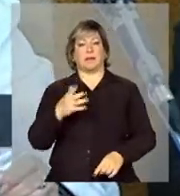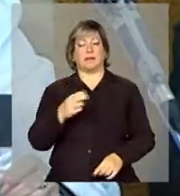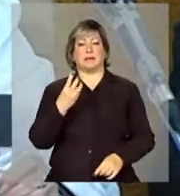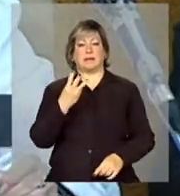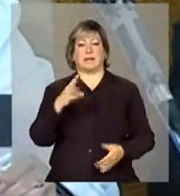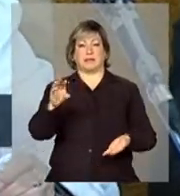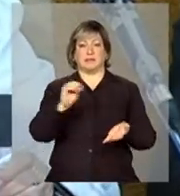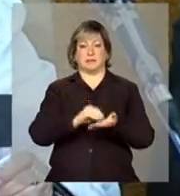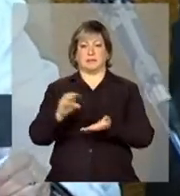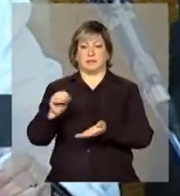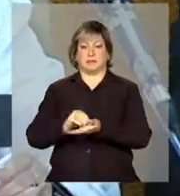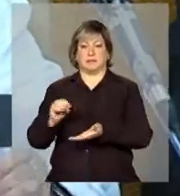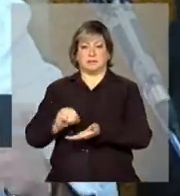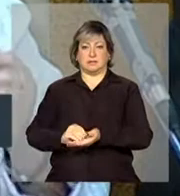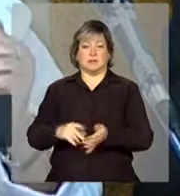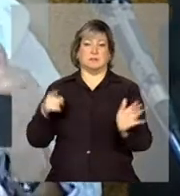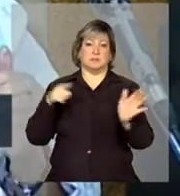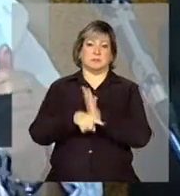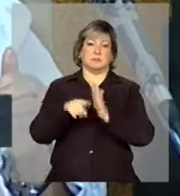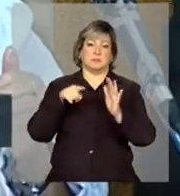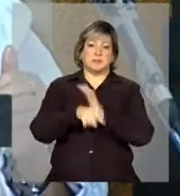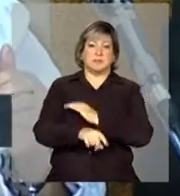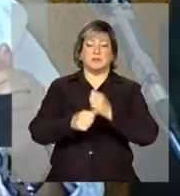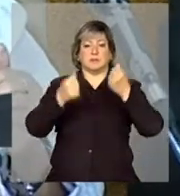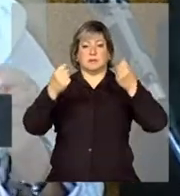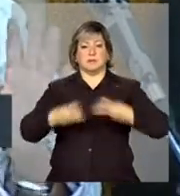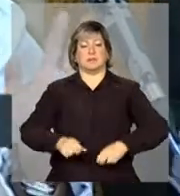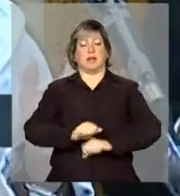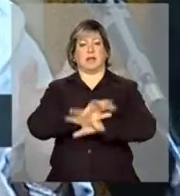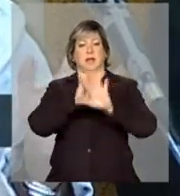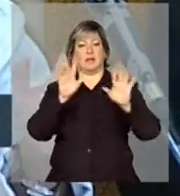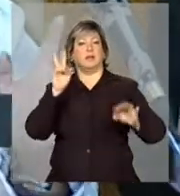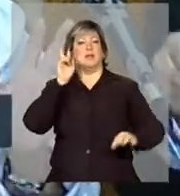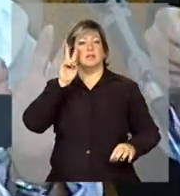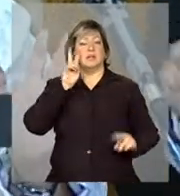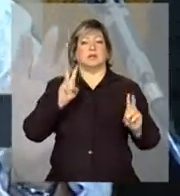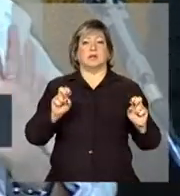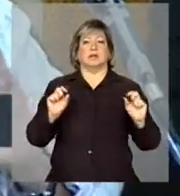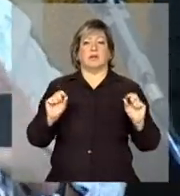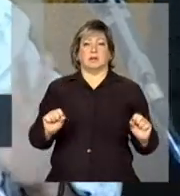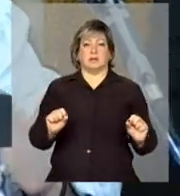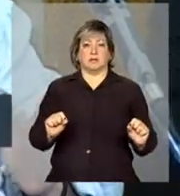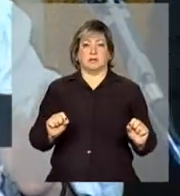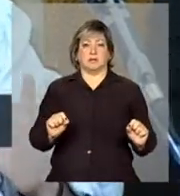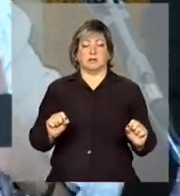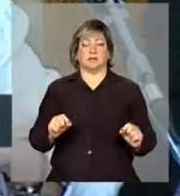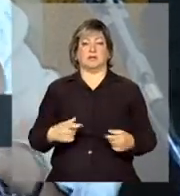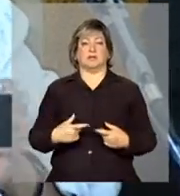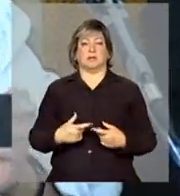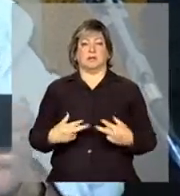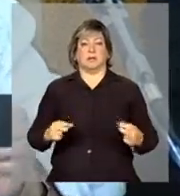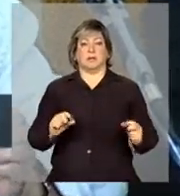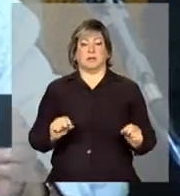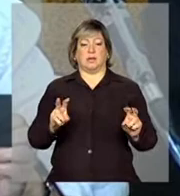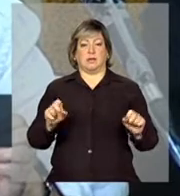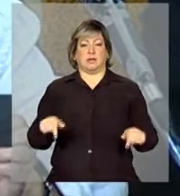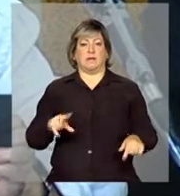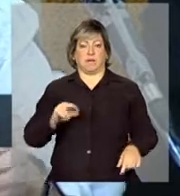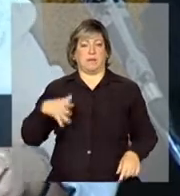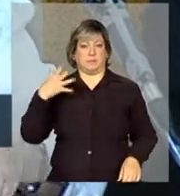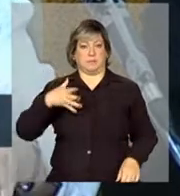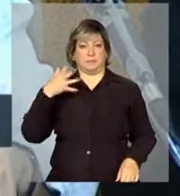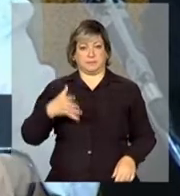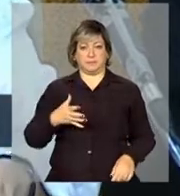inscrições de perguntas, de esclarecimento, sobre as questões, sobre os ângulos do tema que eles irão